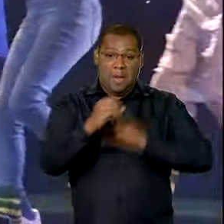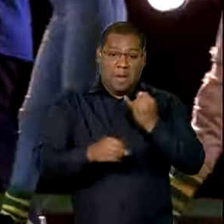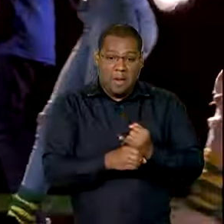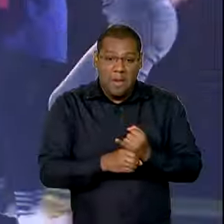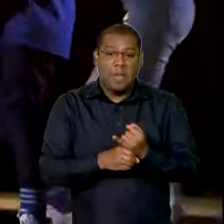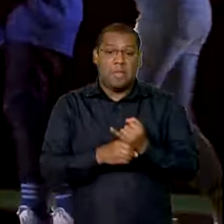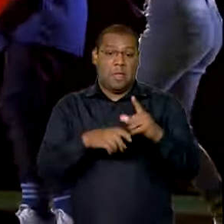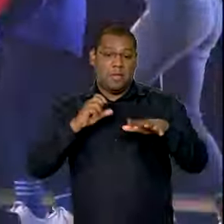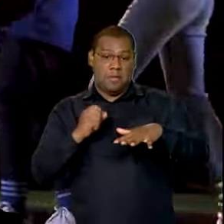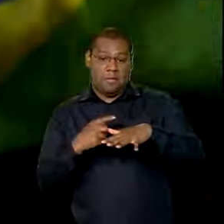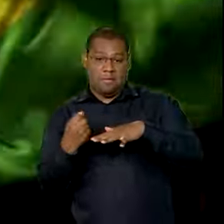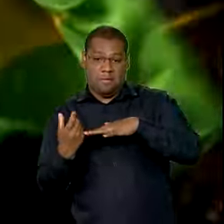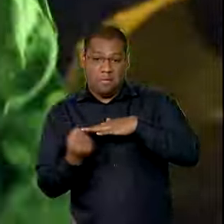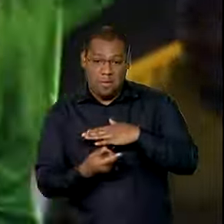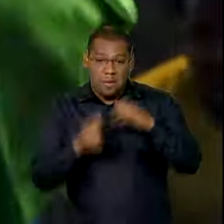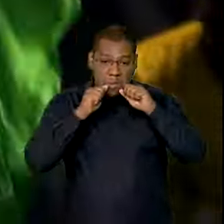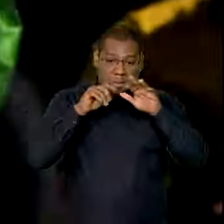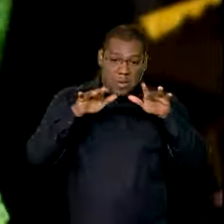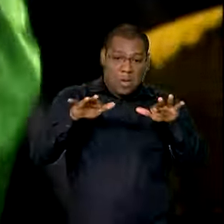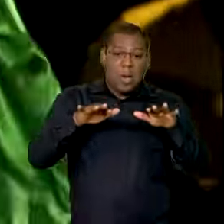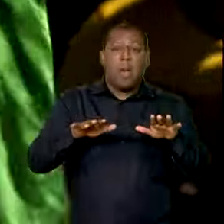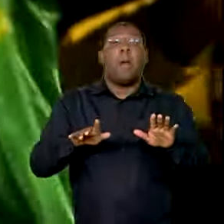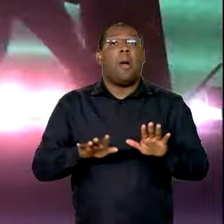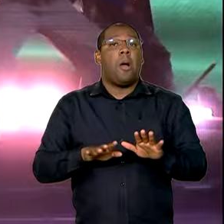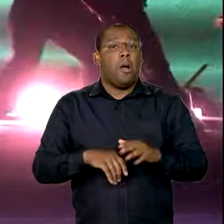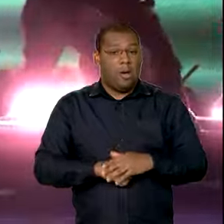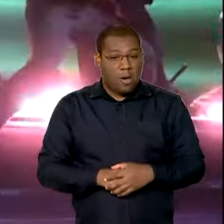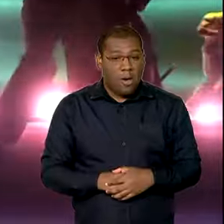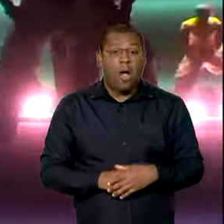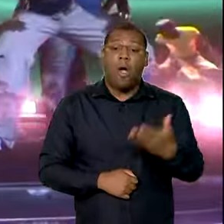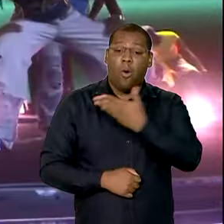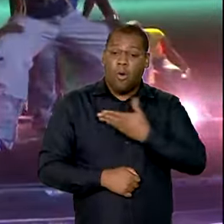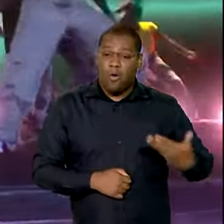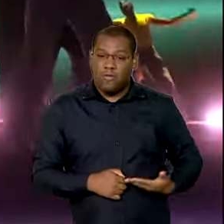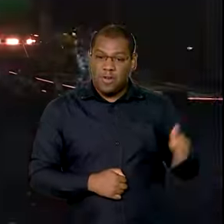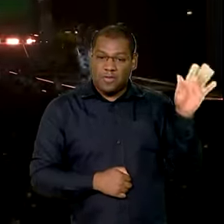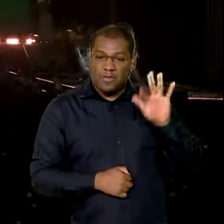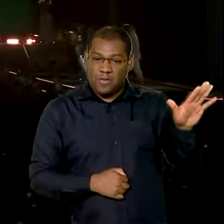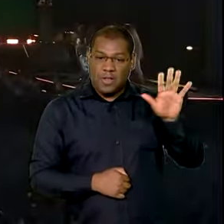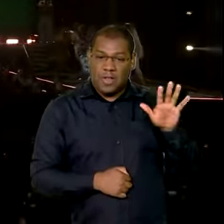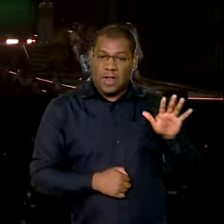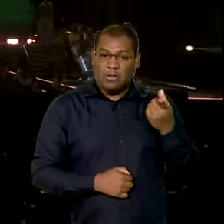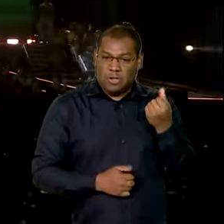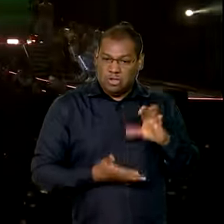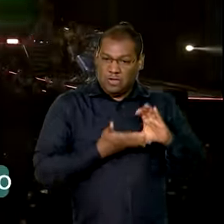internet o governo federal não patrocinou o show da cantora.